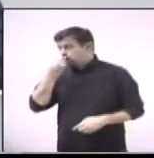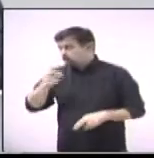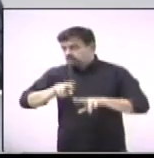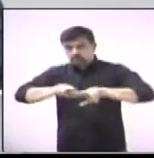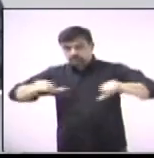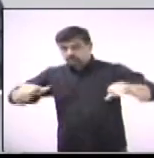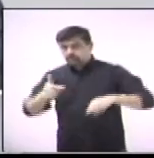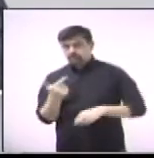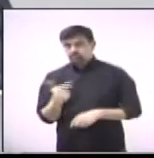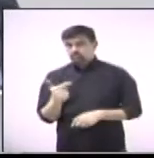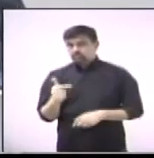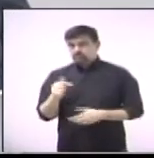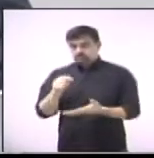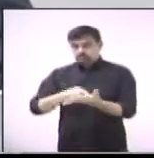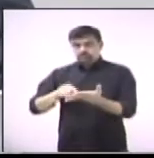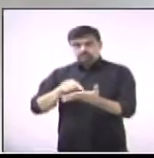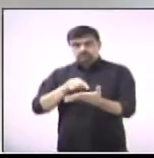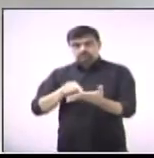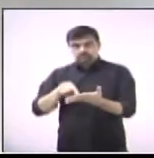palavra, eu coloco em votação.